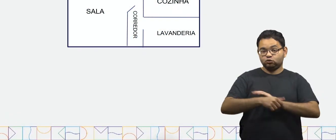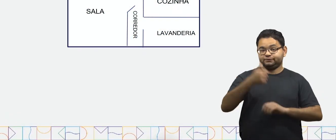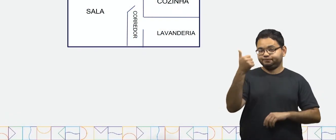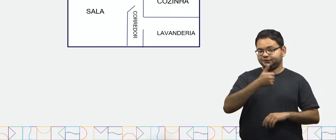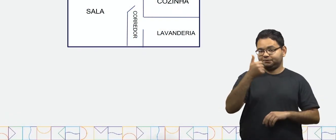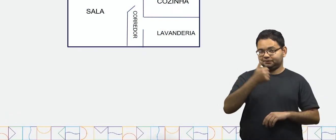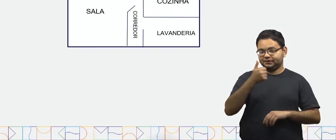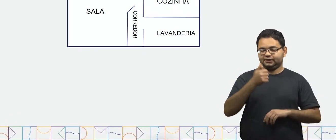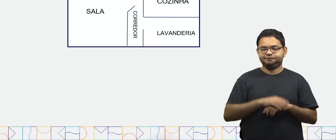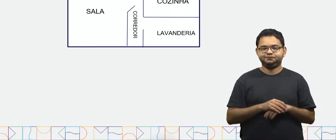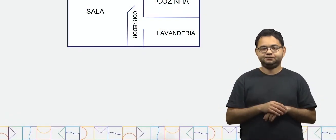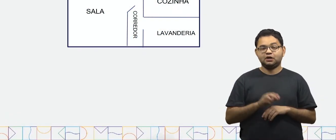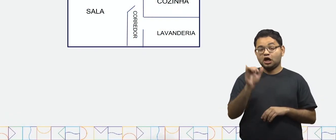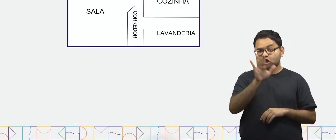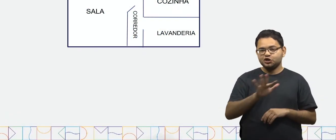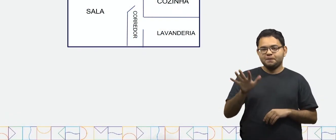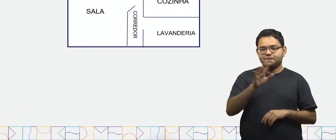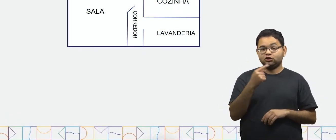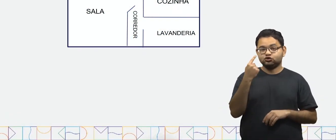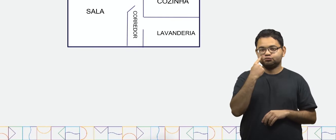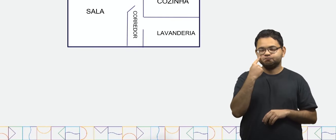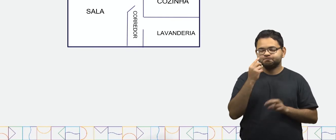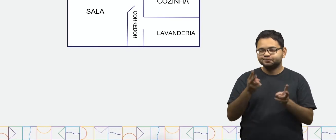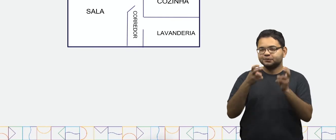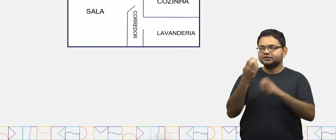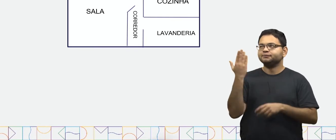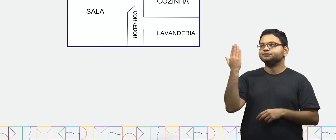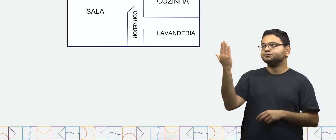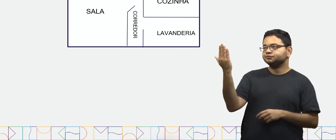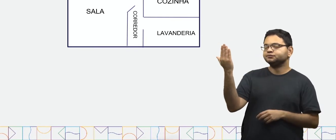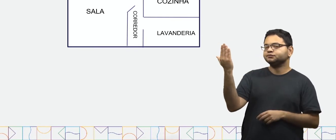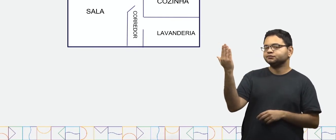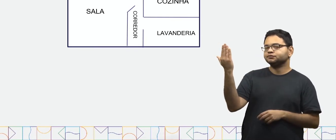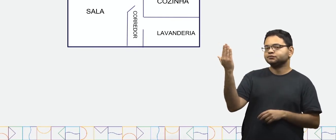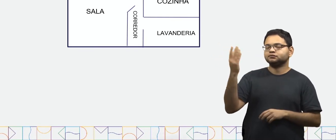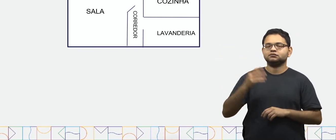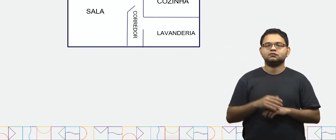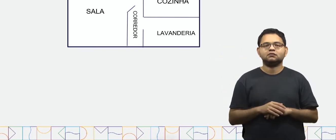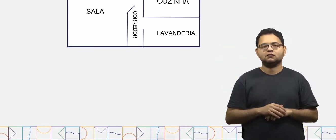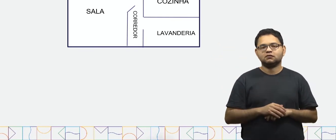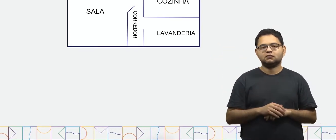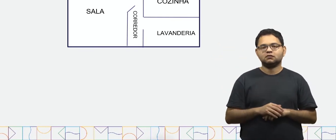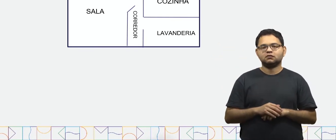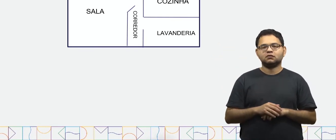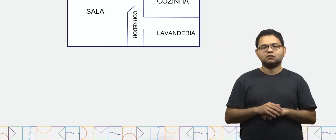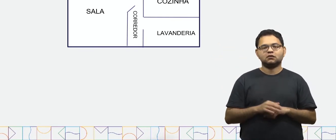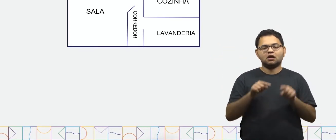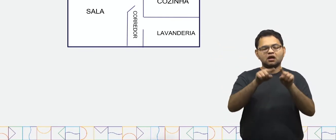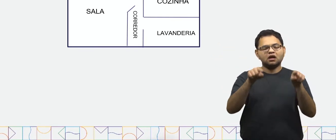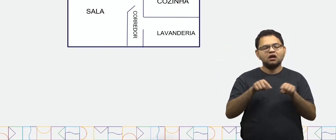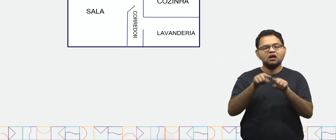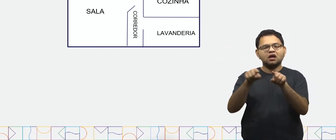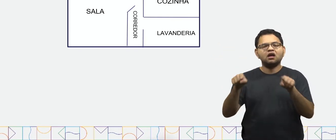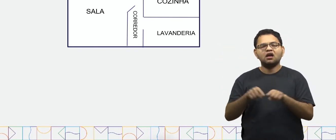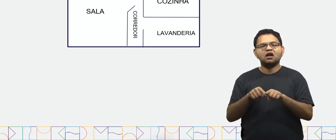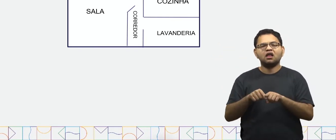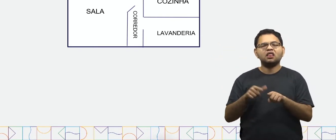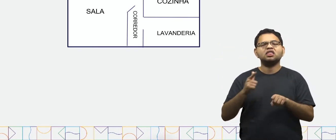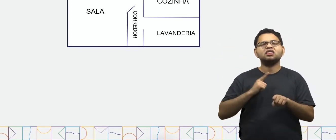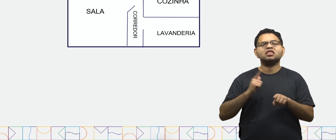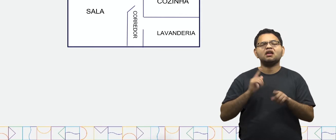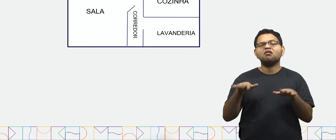Atividade 1. Observando a planta baixa desta casa, quais os cômodos